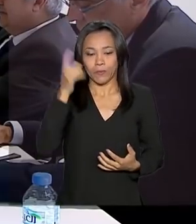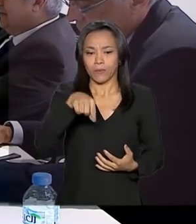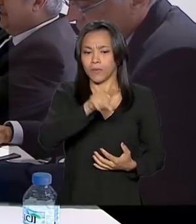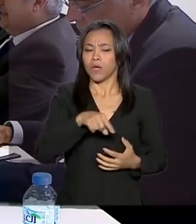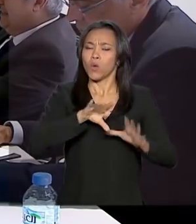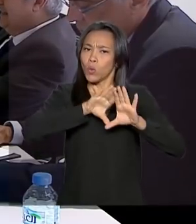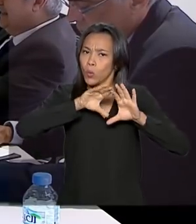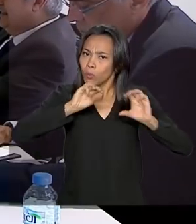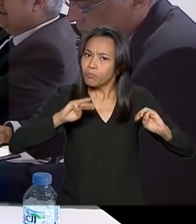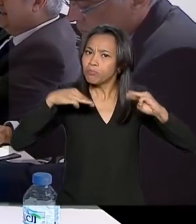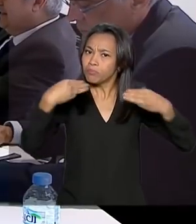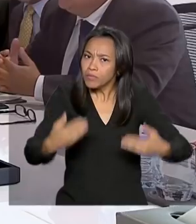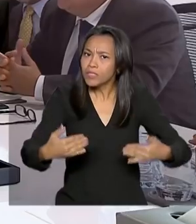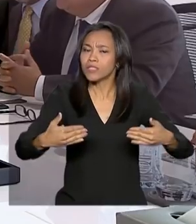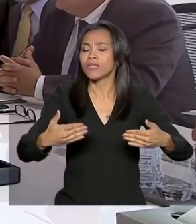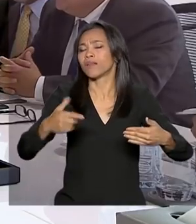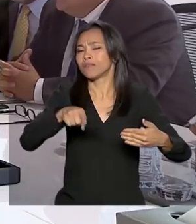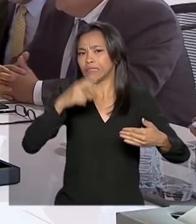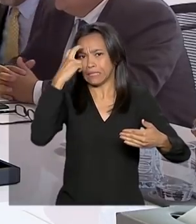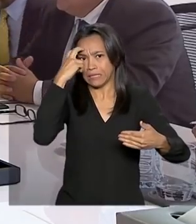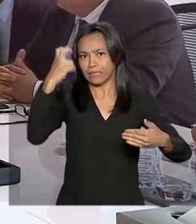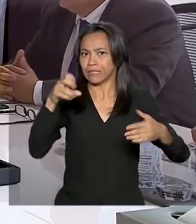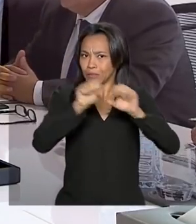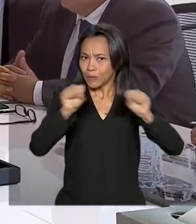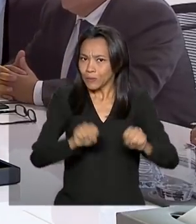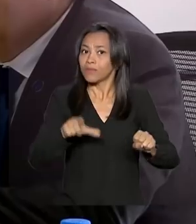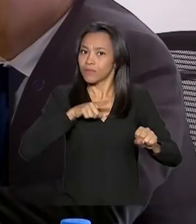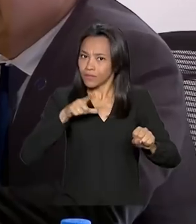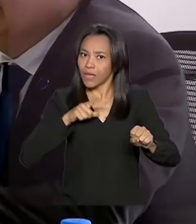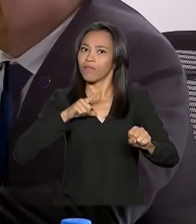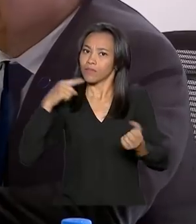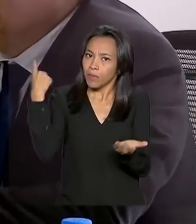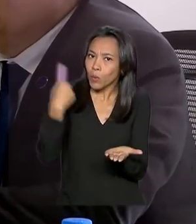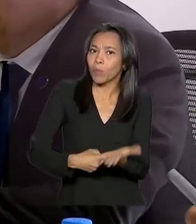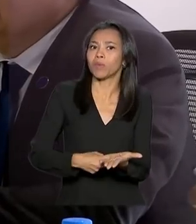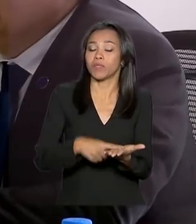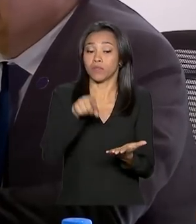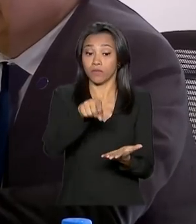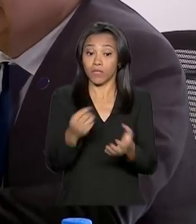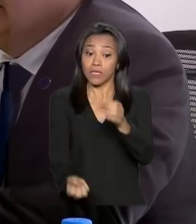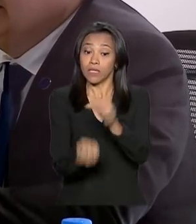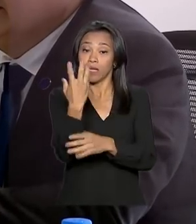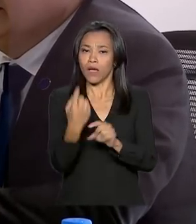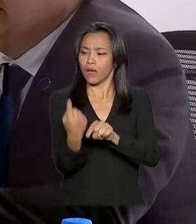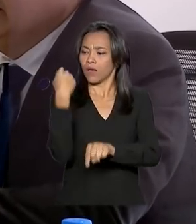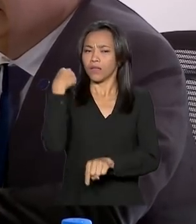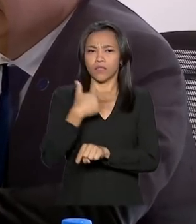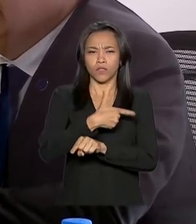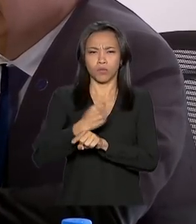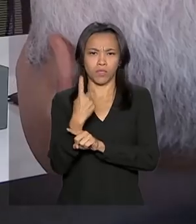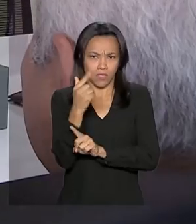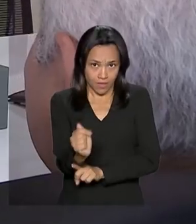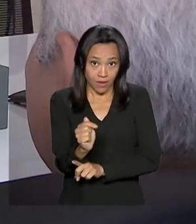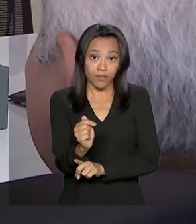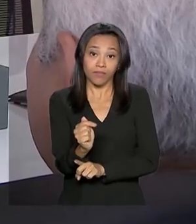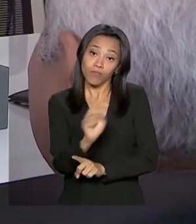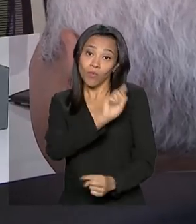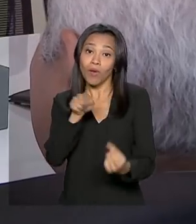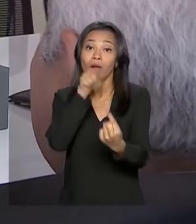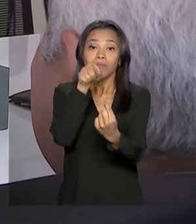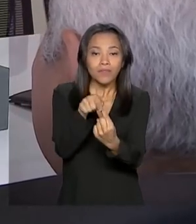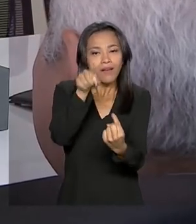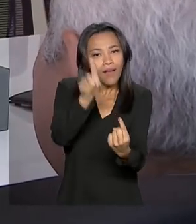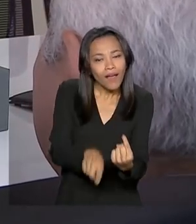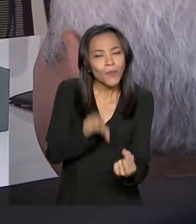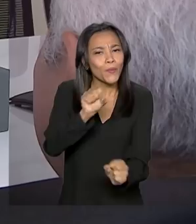Inteligência Artificial também estava no roteiro. A pasta foi criada em 2017 com a missão